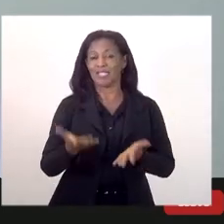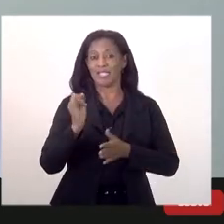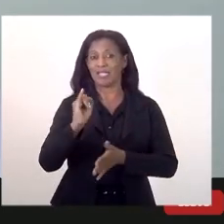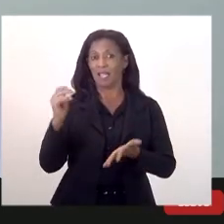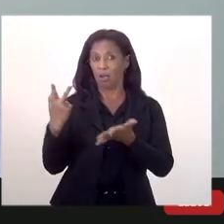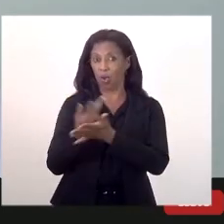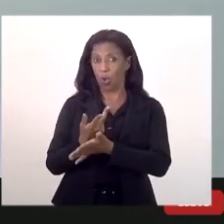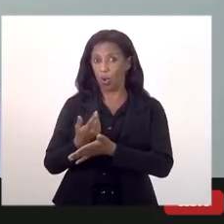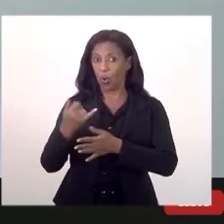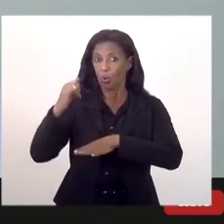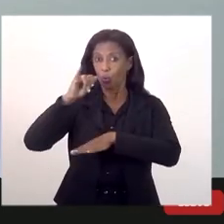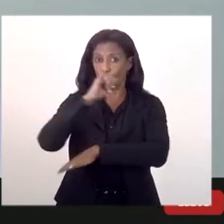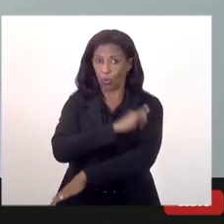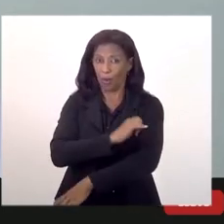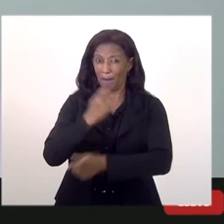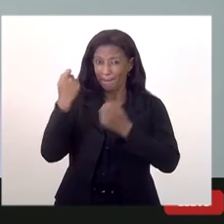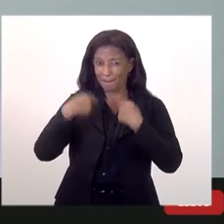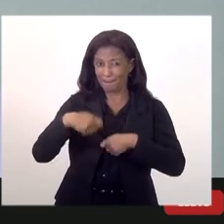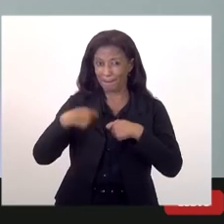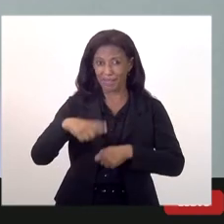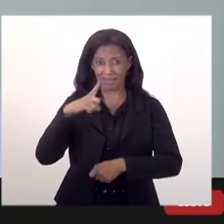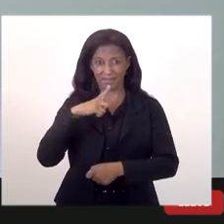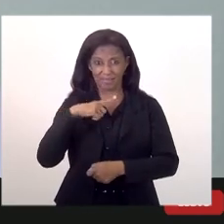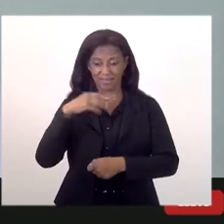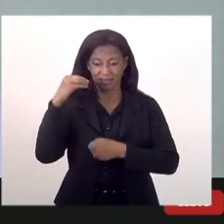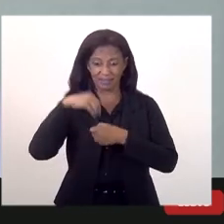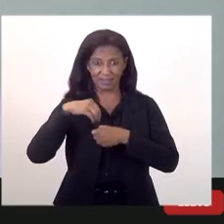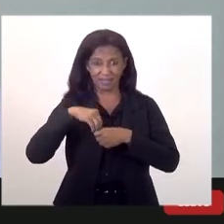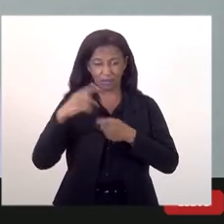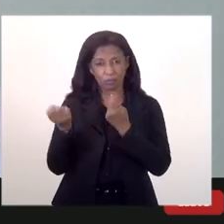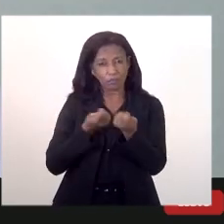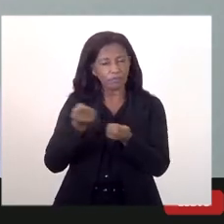Rio de Janeiro precisa adotar nos seus investimentos